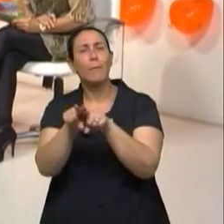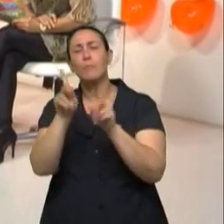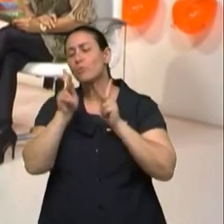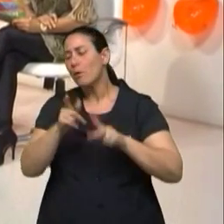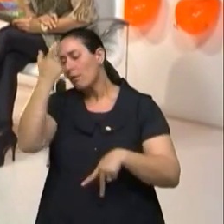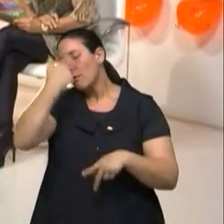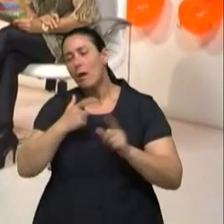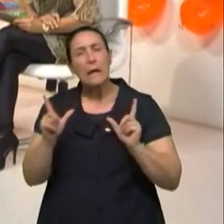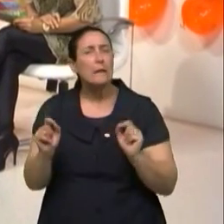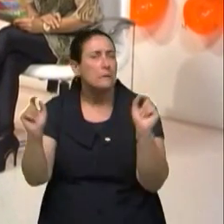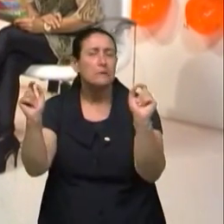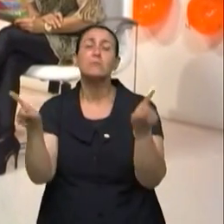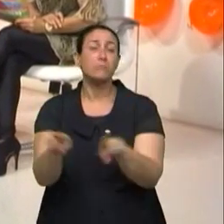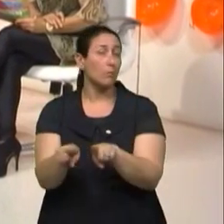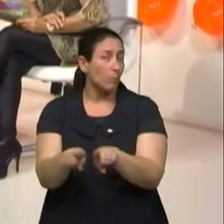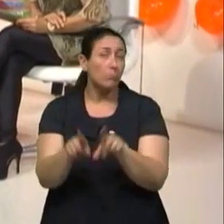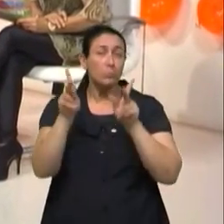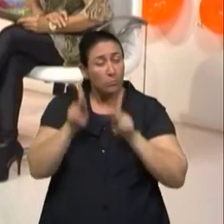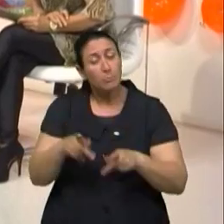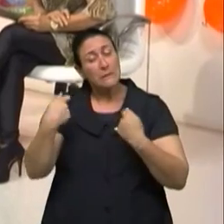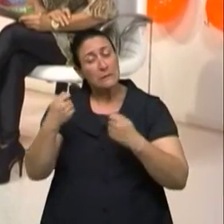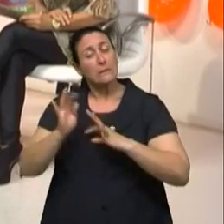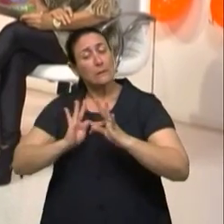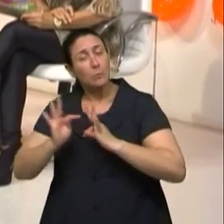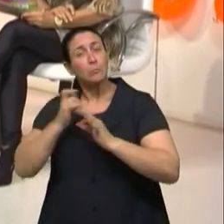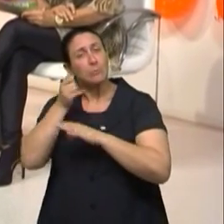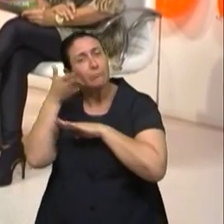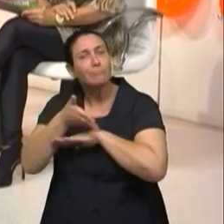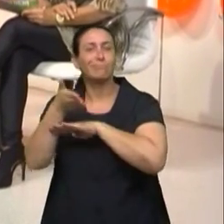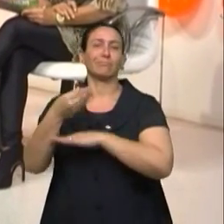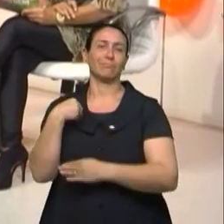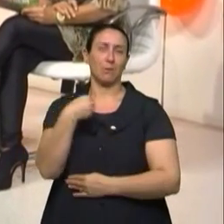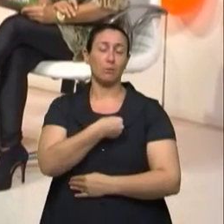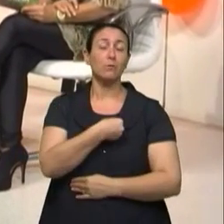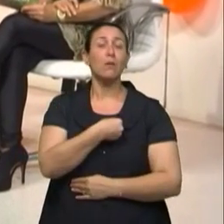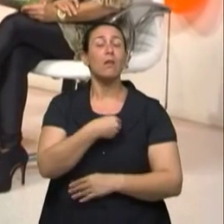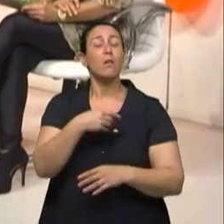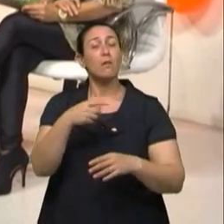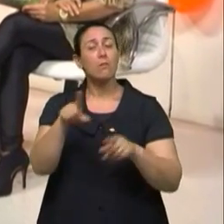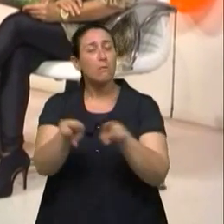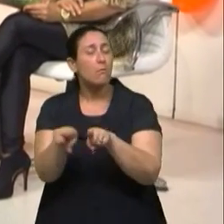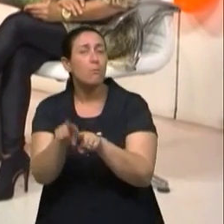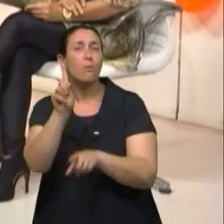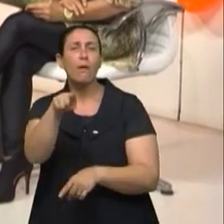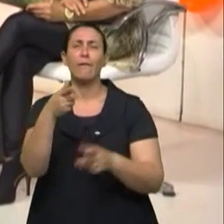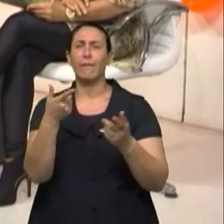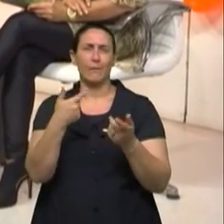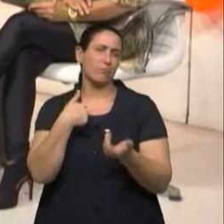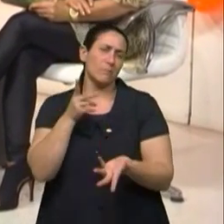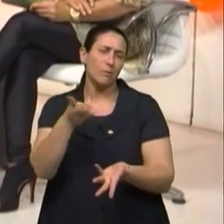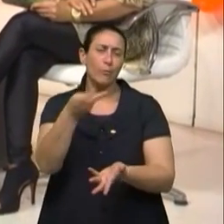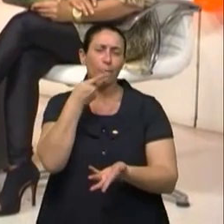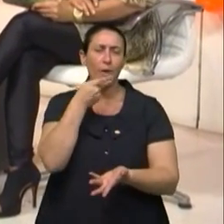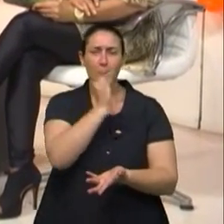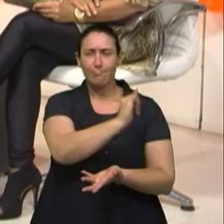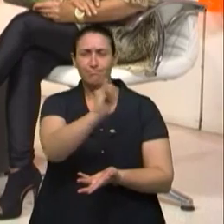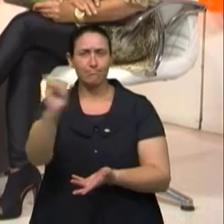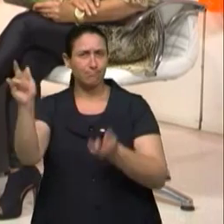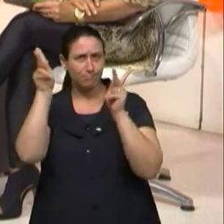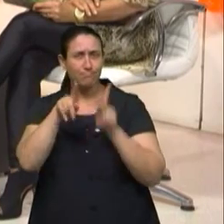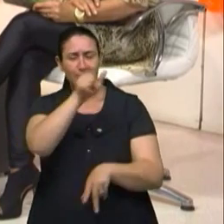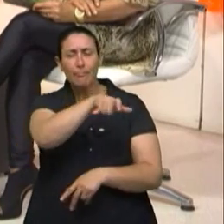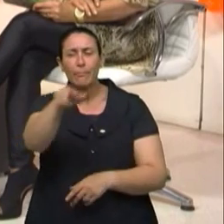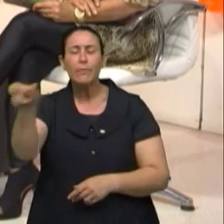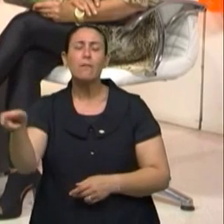né? Essa pessoa tem que ser tratada e tem que ser tratada adequadamente. E muito, né? Que é o que eu digo para os meus pacientes,